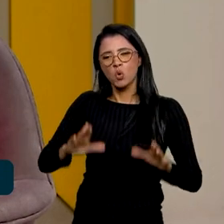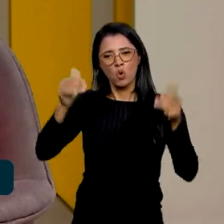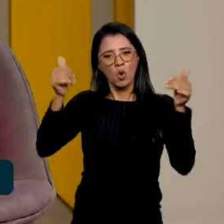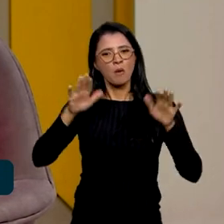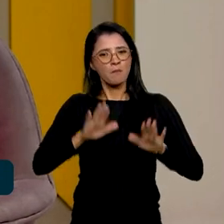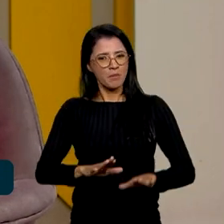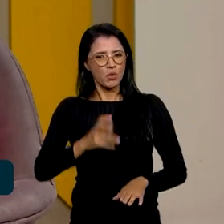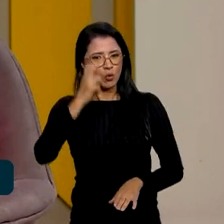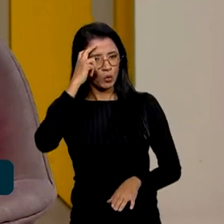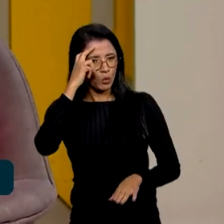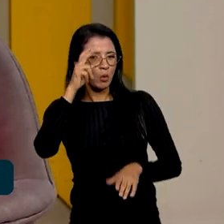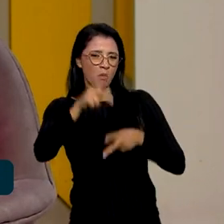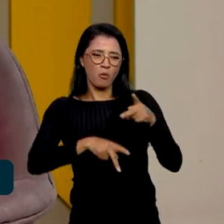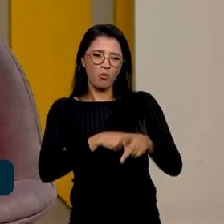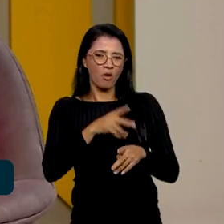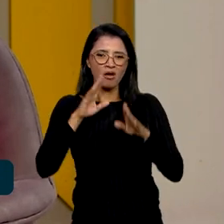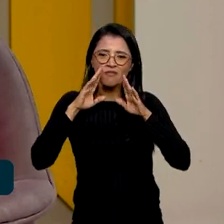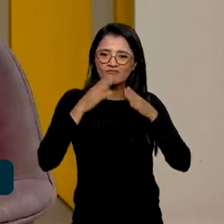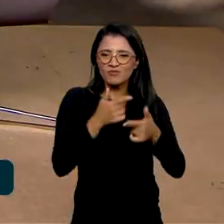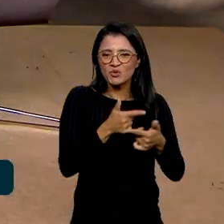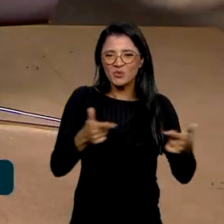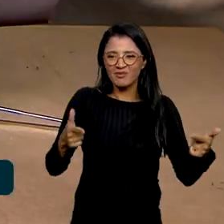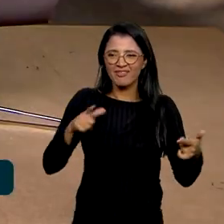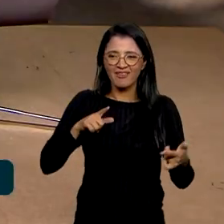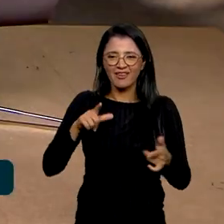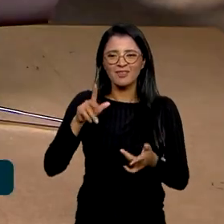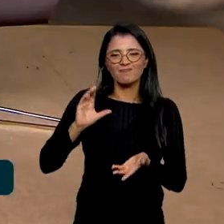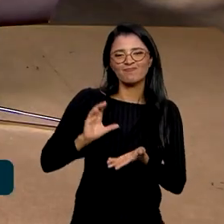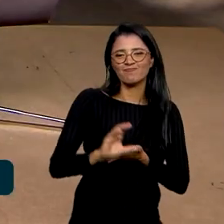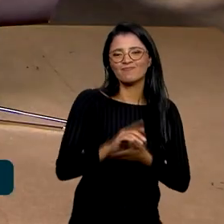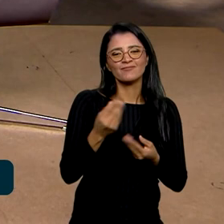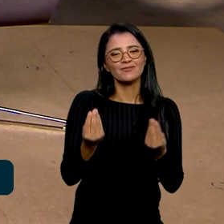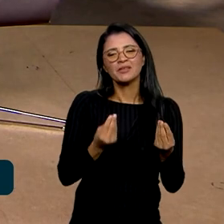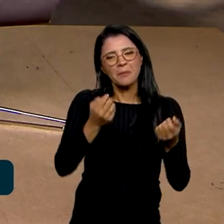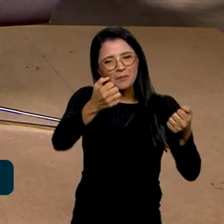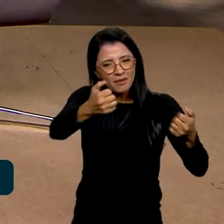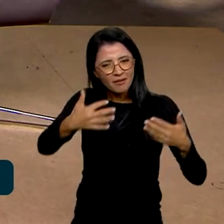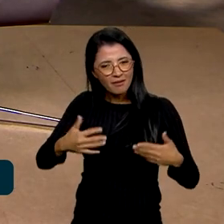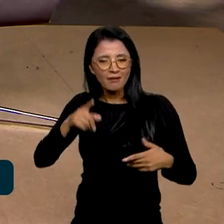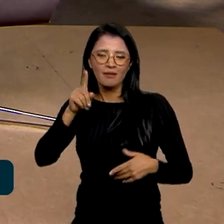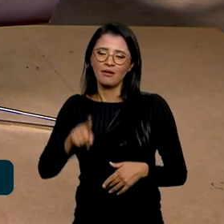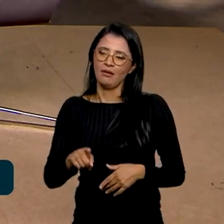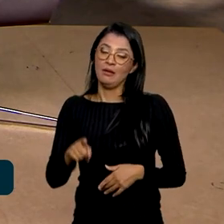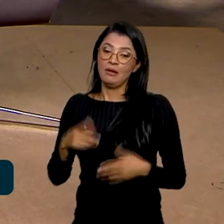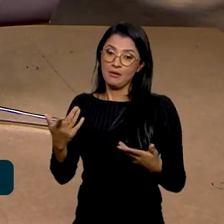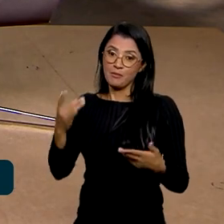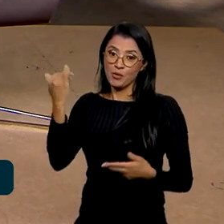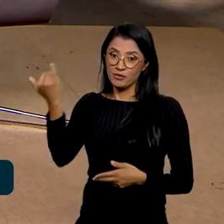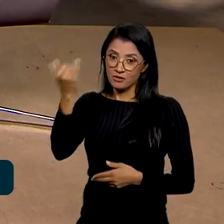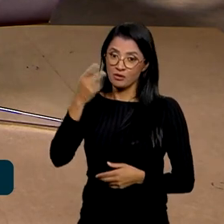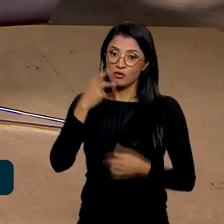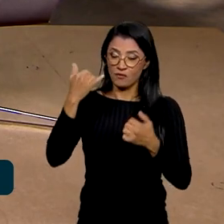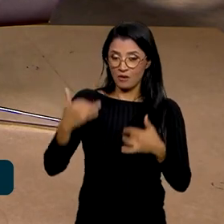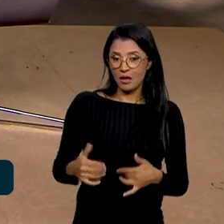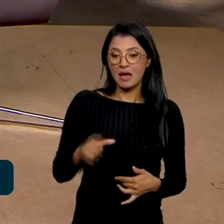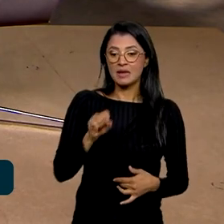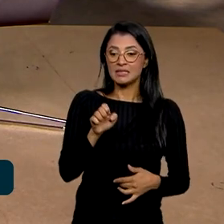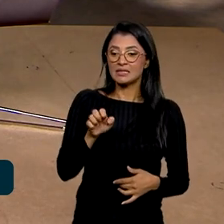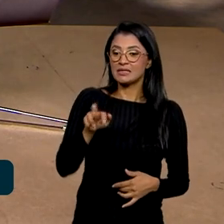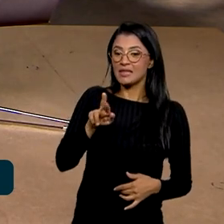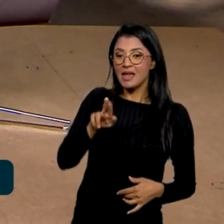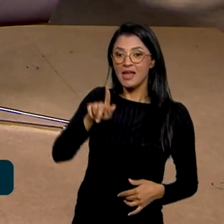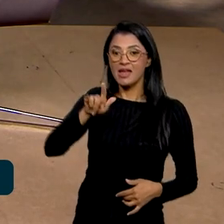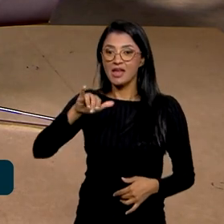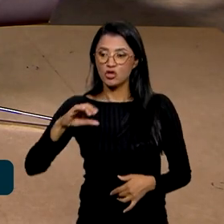cultura popular nem sempre é alvo desse tipo de iniciativa. A senhora pode comentar, por favor? importante de falar que o Sérgio Manbert foi justamente